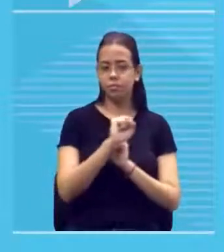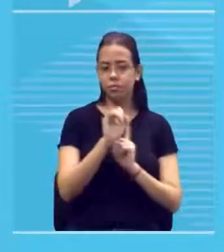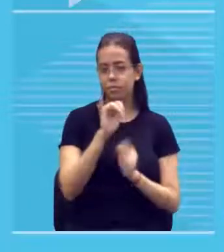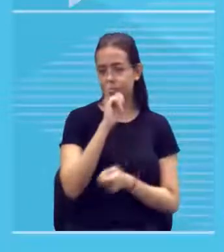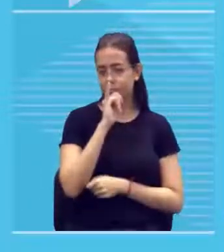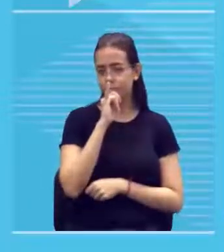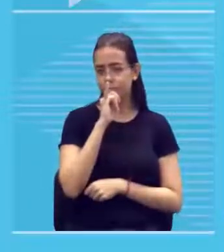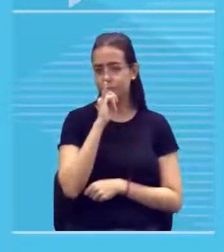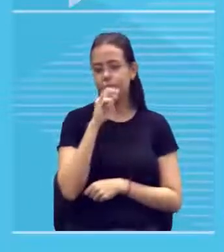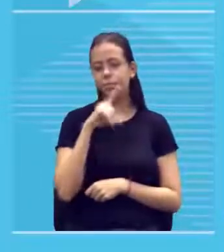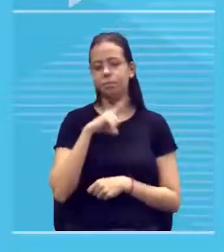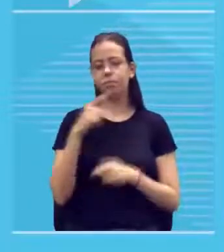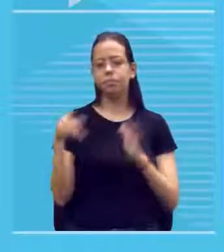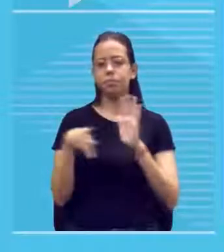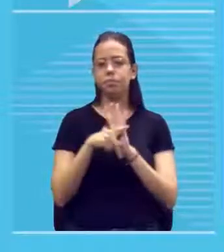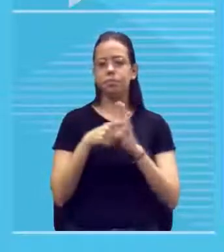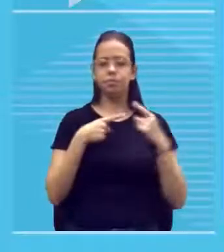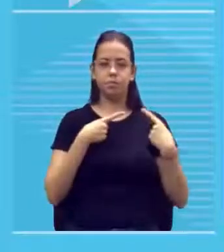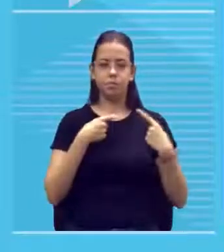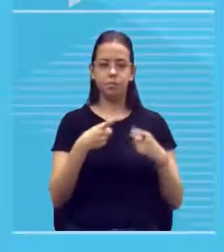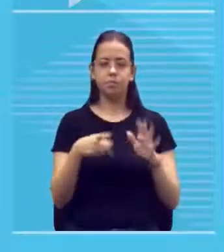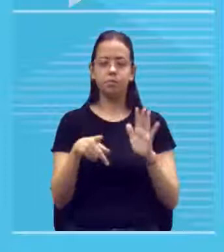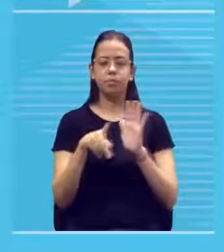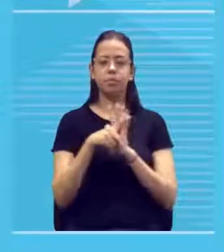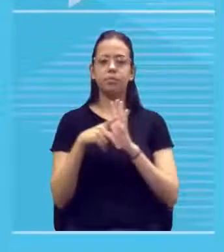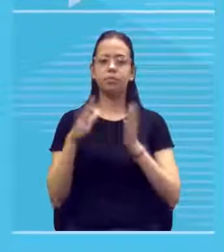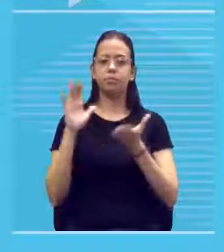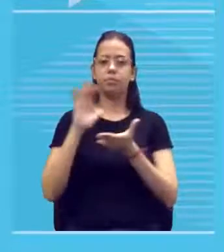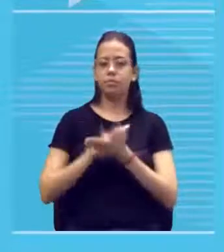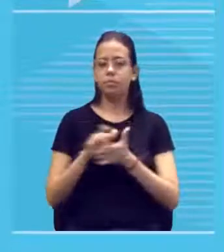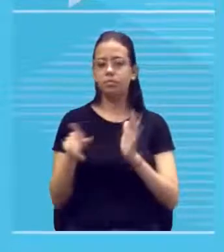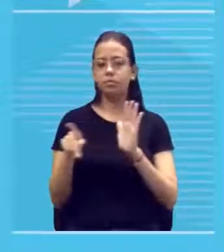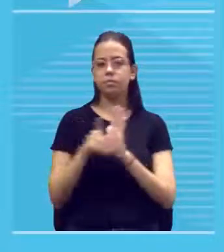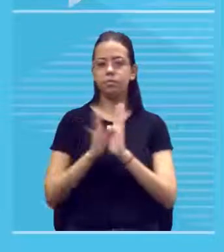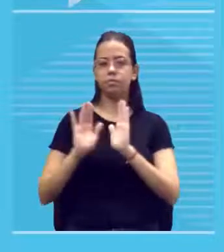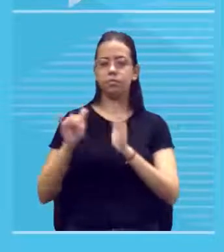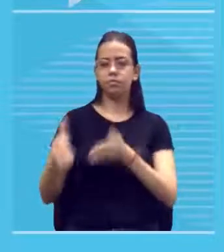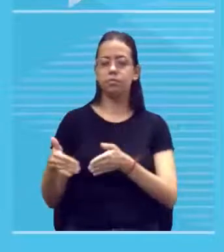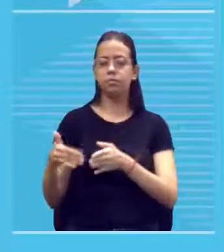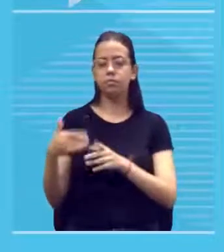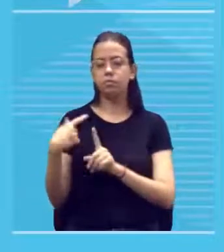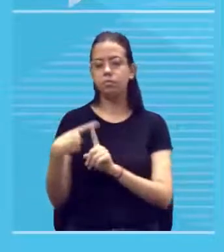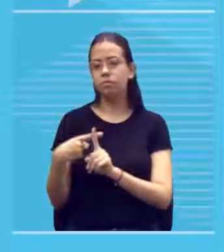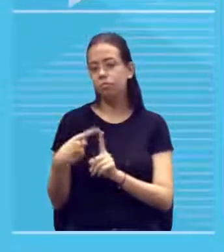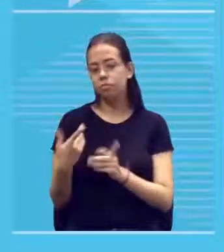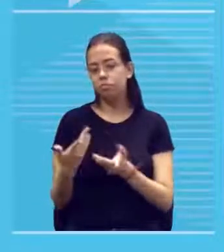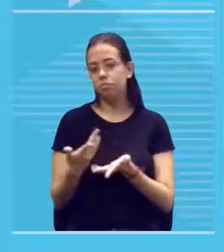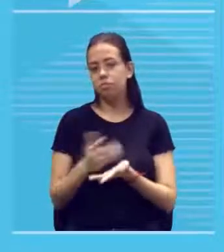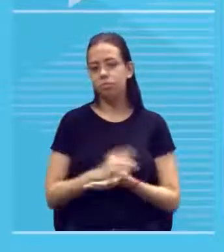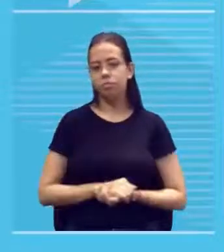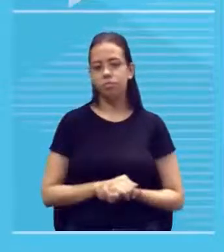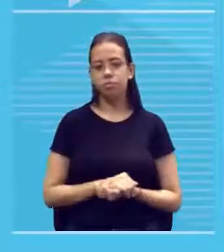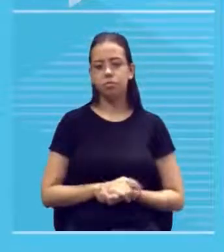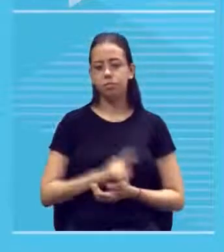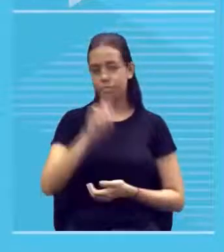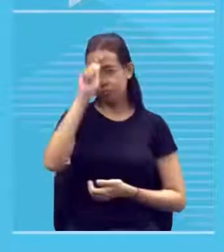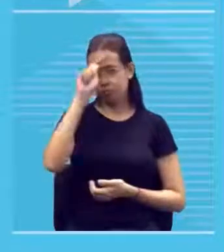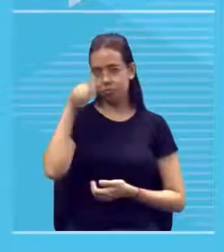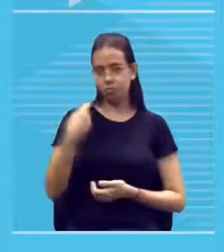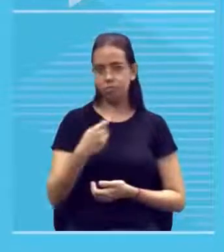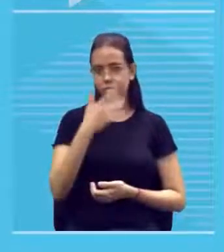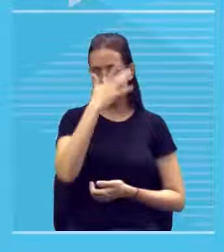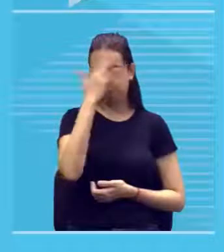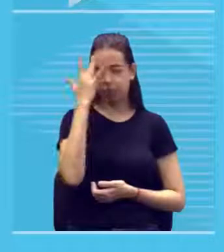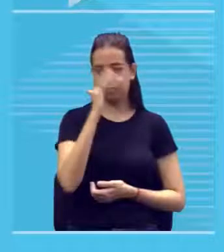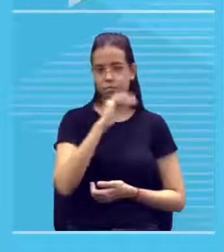pintura para a guerra pintura para o casamento pintura para um velório não velório para um homenagear um morto